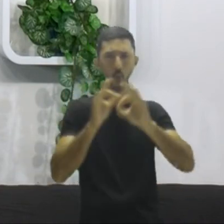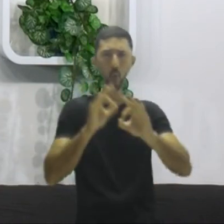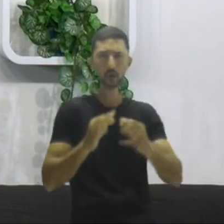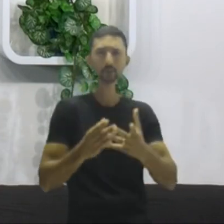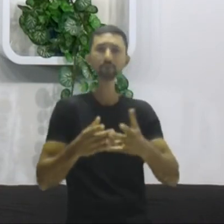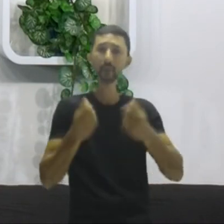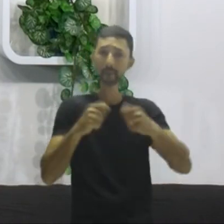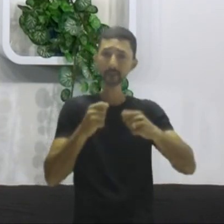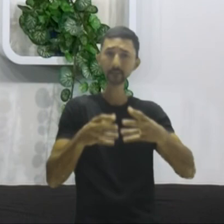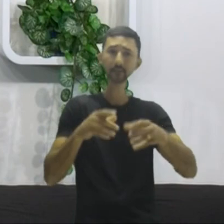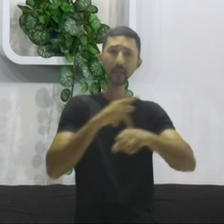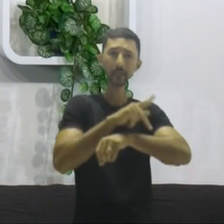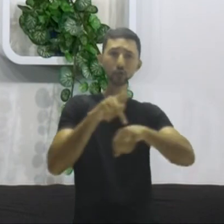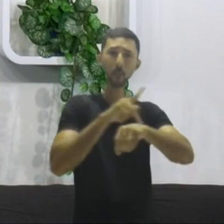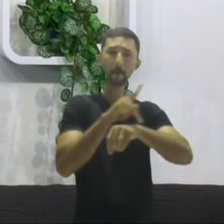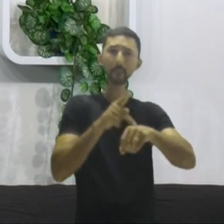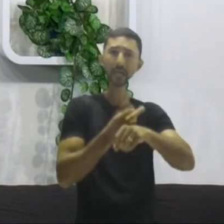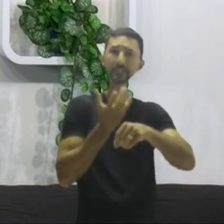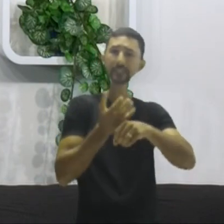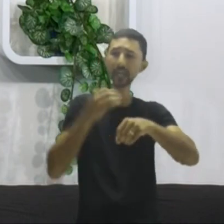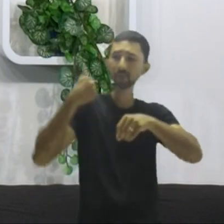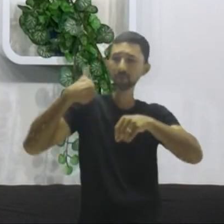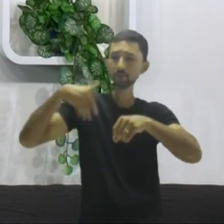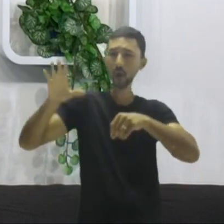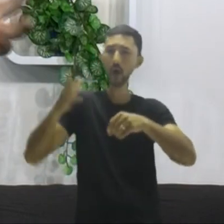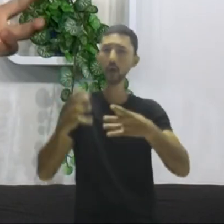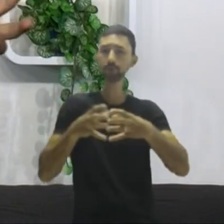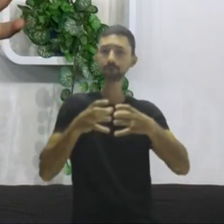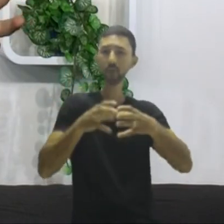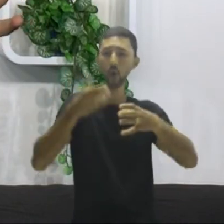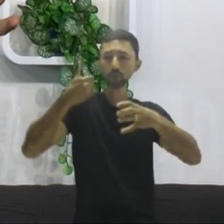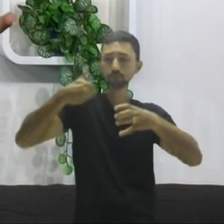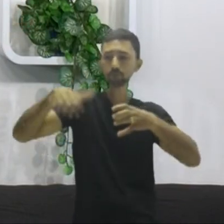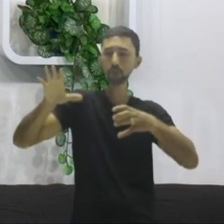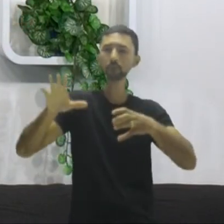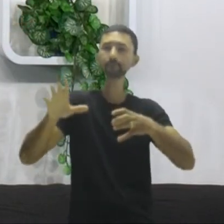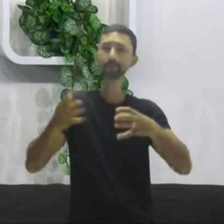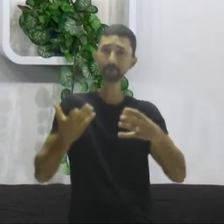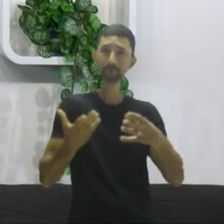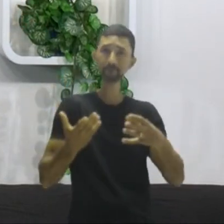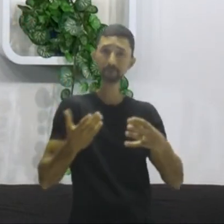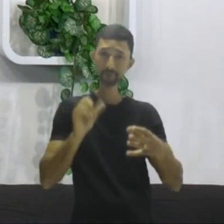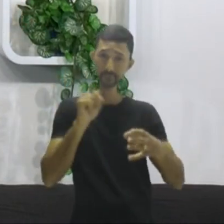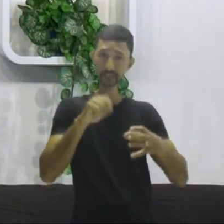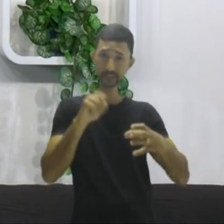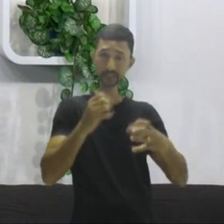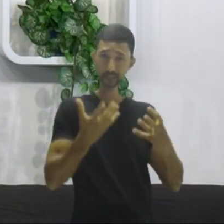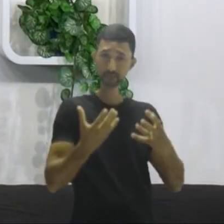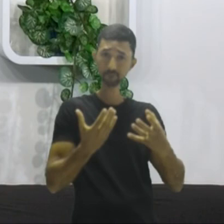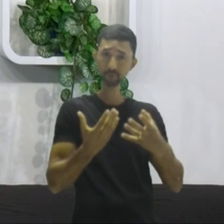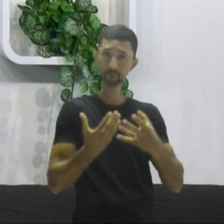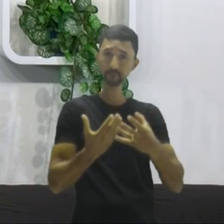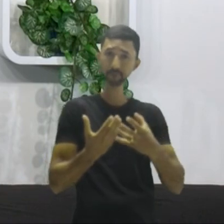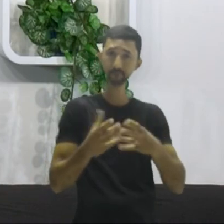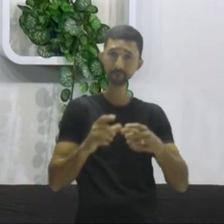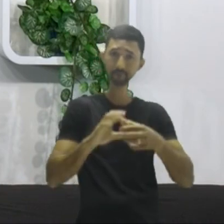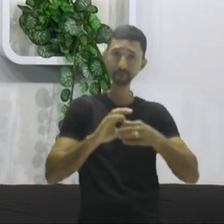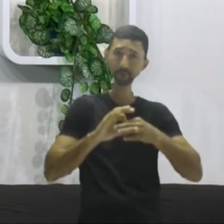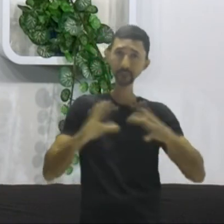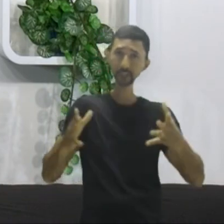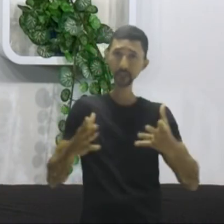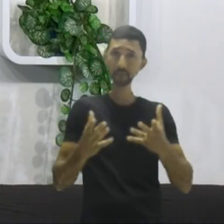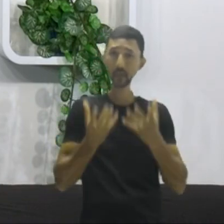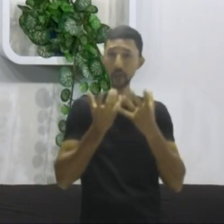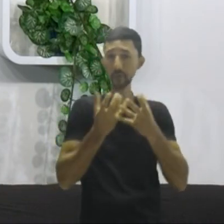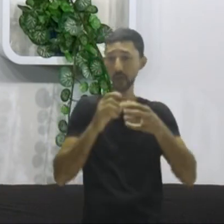Existe a possibilidade de um país, professor, sair do bloco econômico? Existe. É só